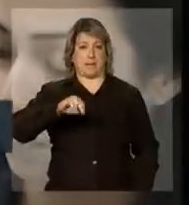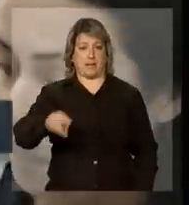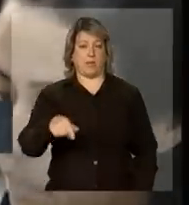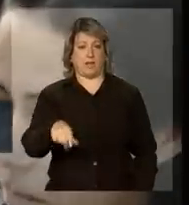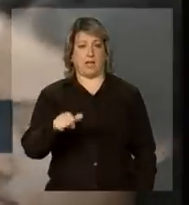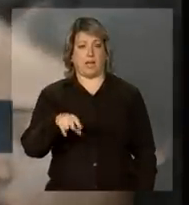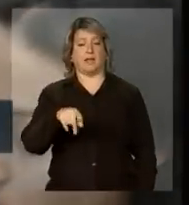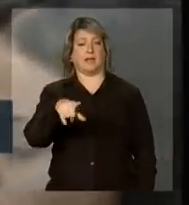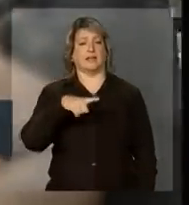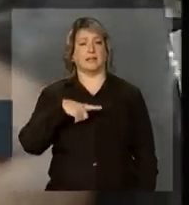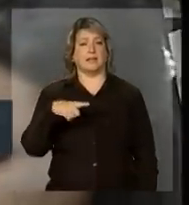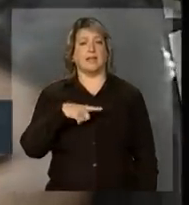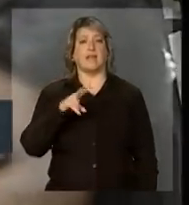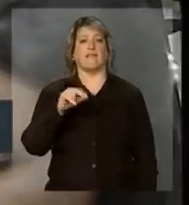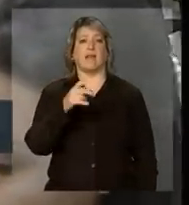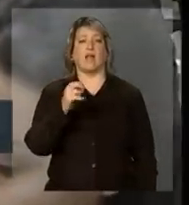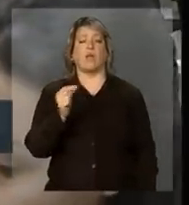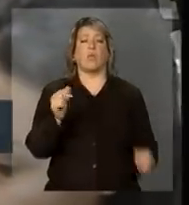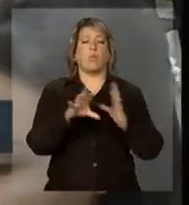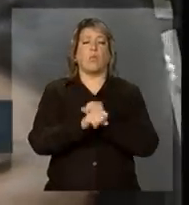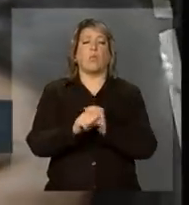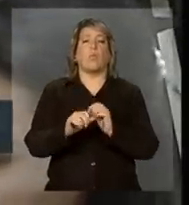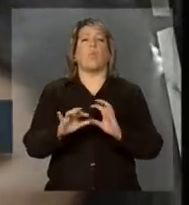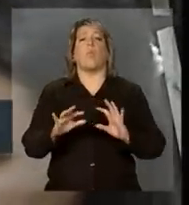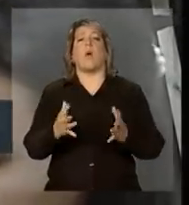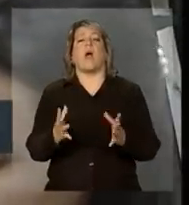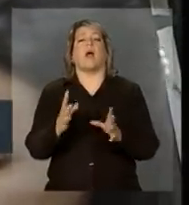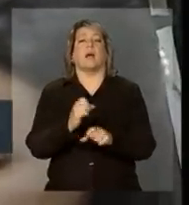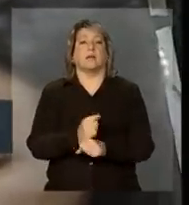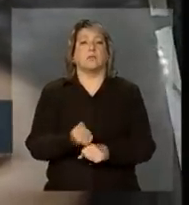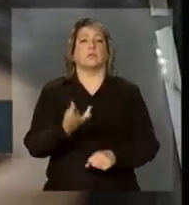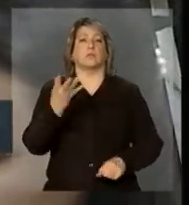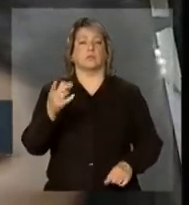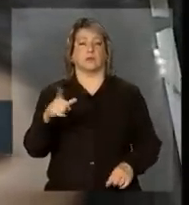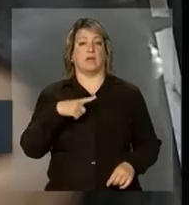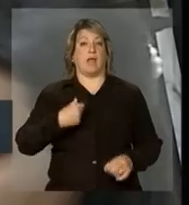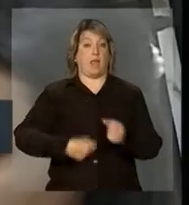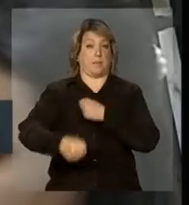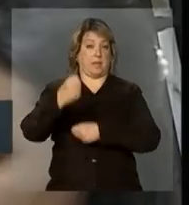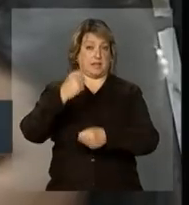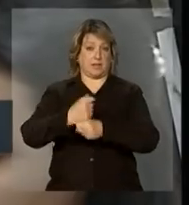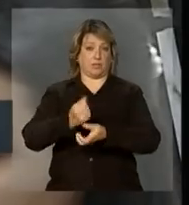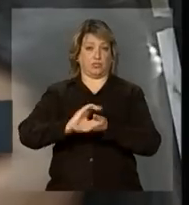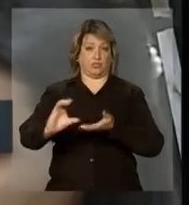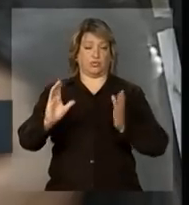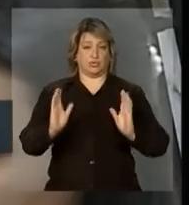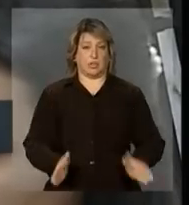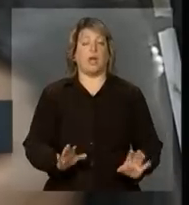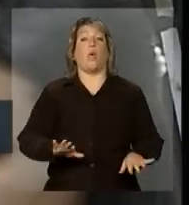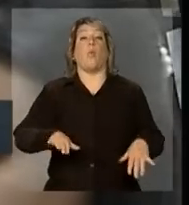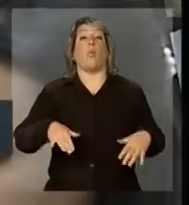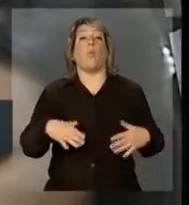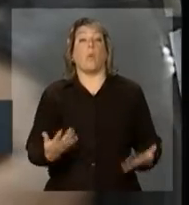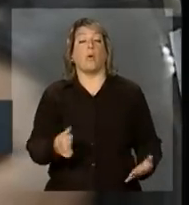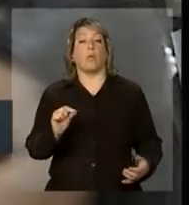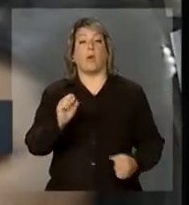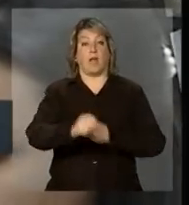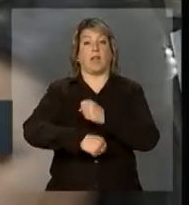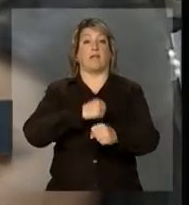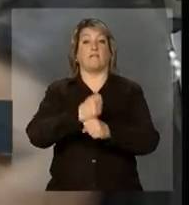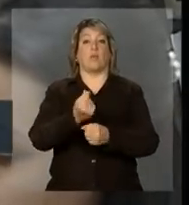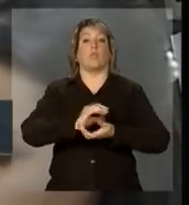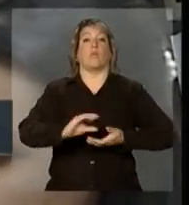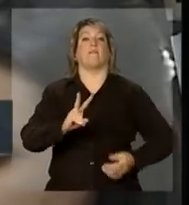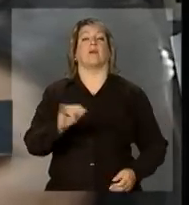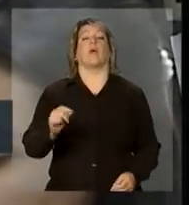o senhor tem um valor de quanto foi investido no ano passado e qual é a previsão para o ano que vem? E minha